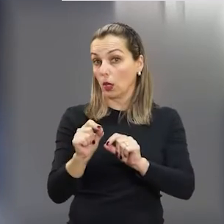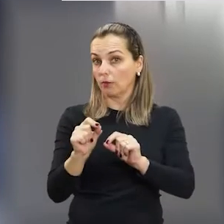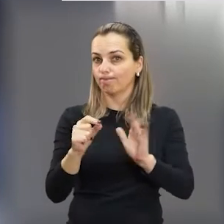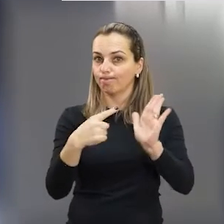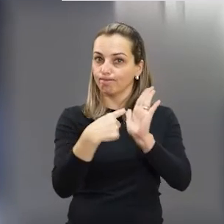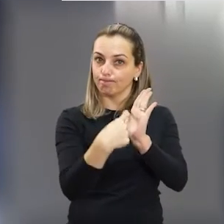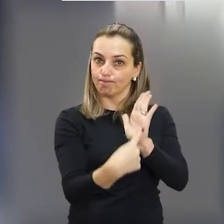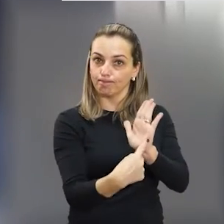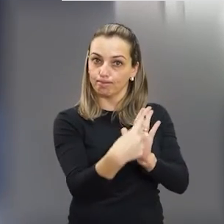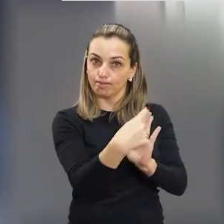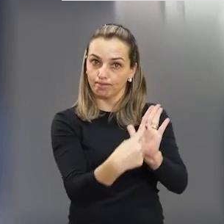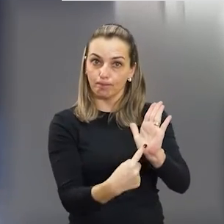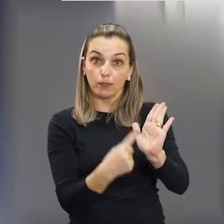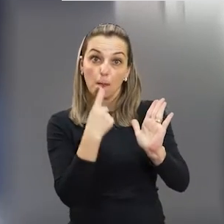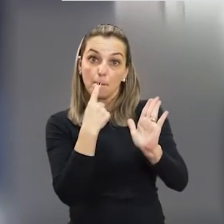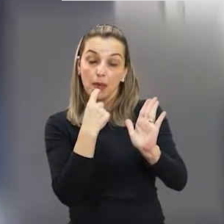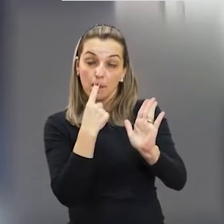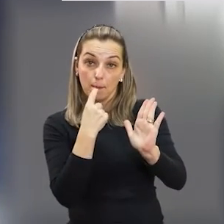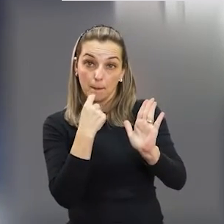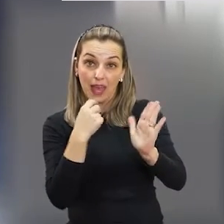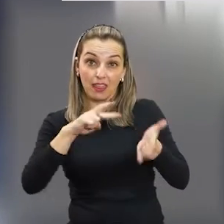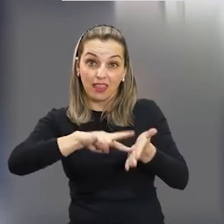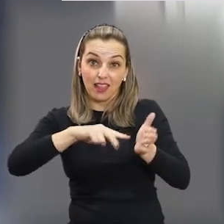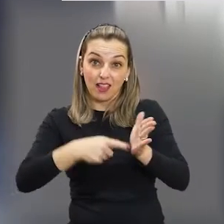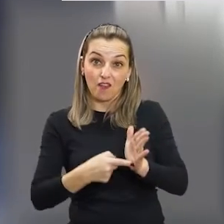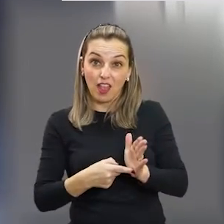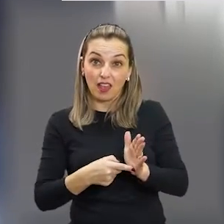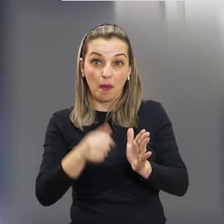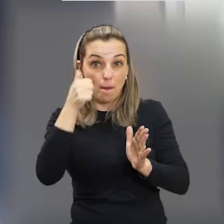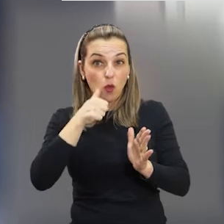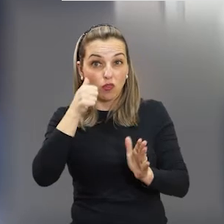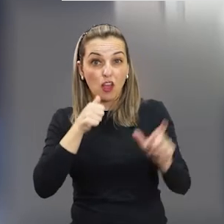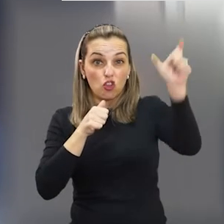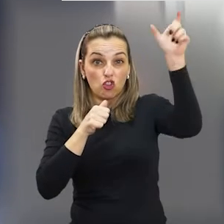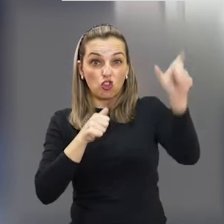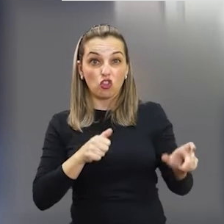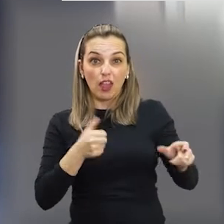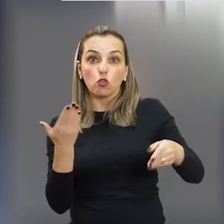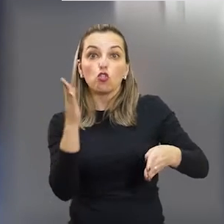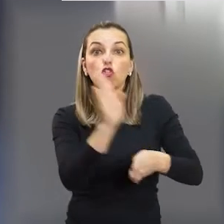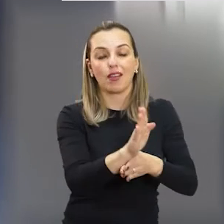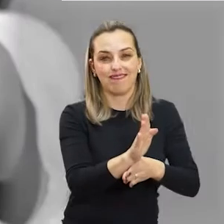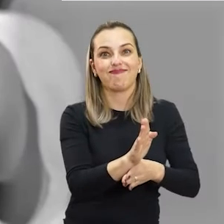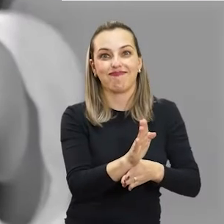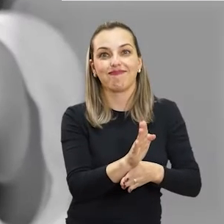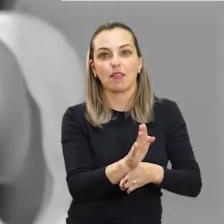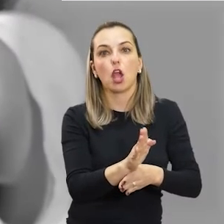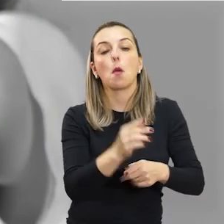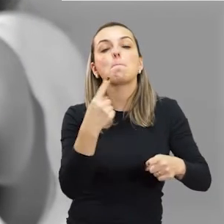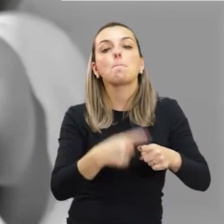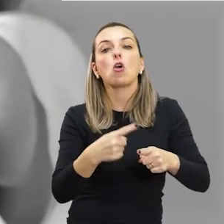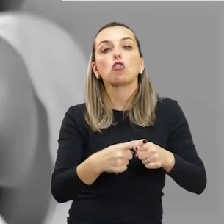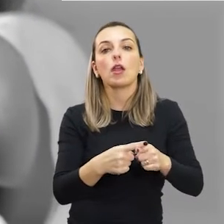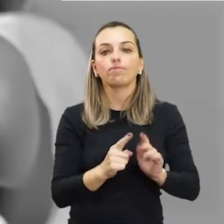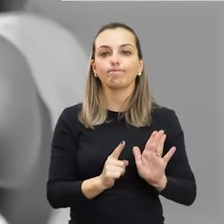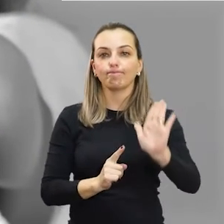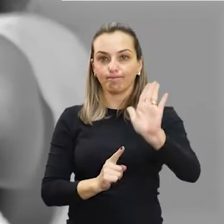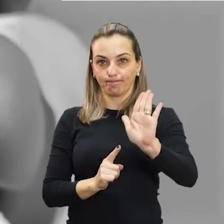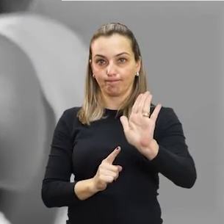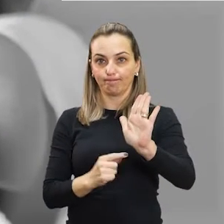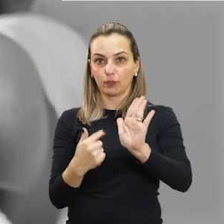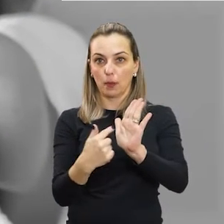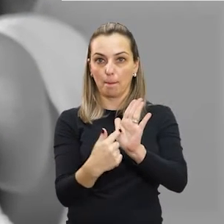vermelho tornasse um pedido de socorro da mulher, que expõe discretamente a palma da mão